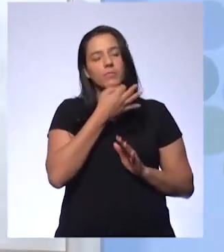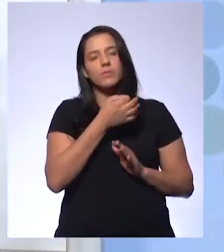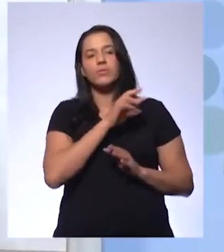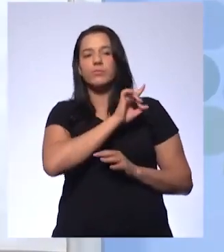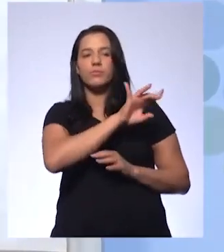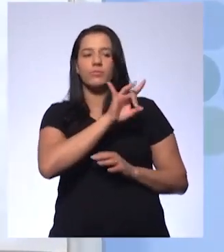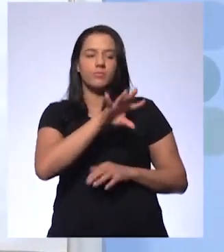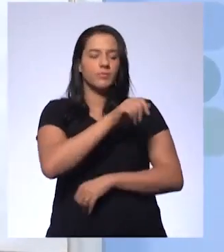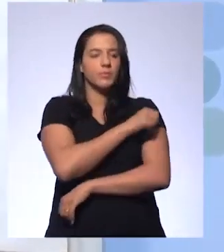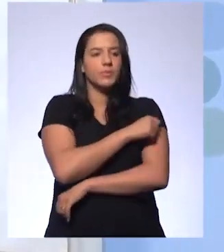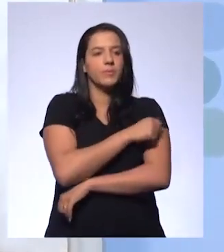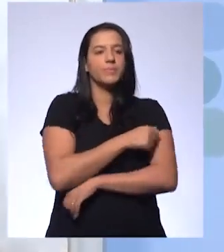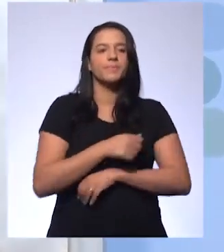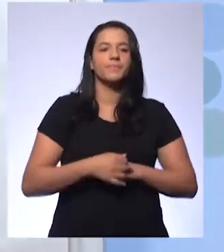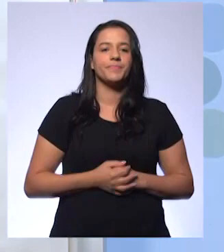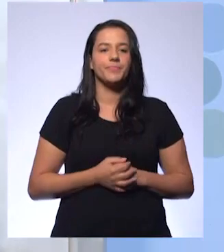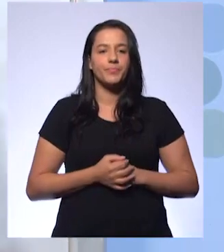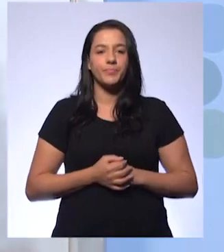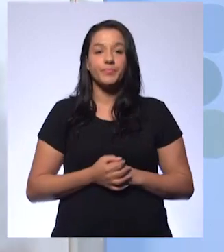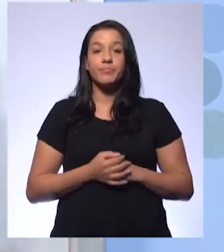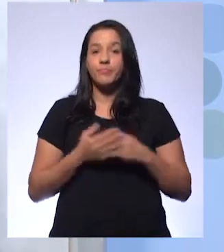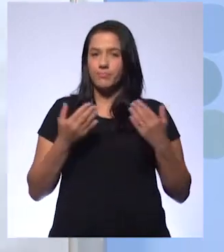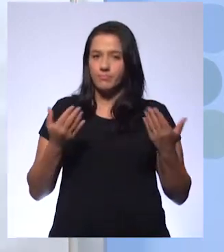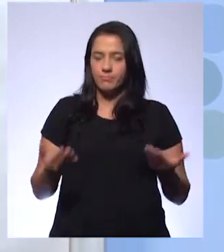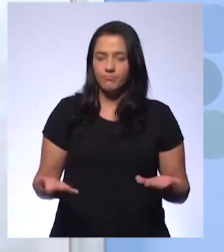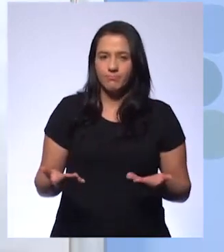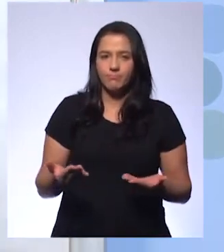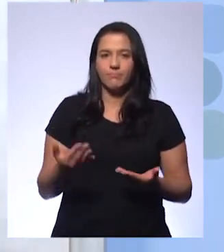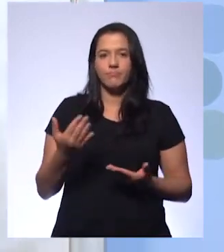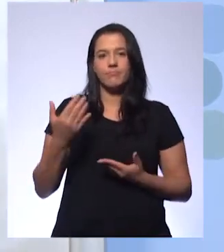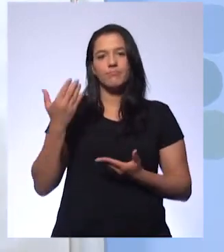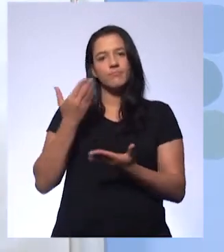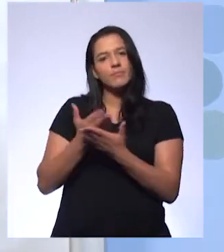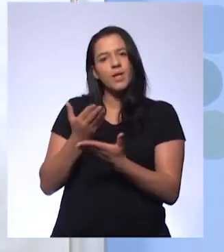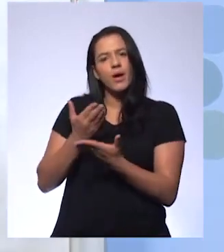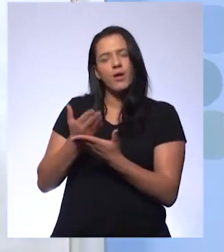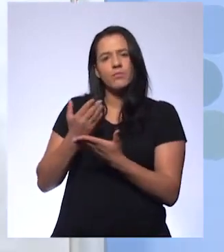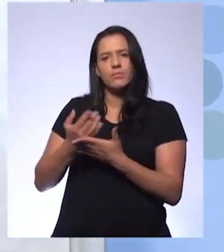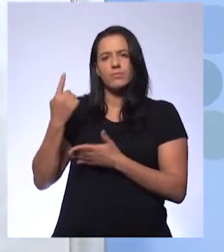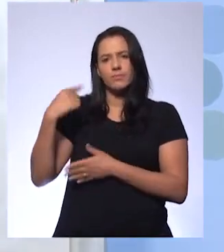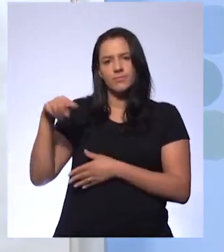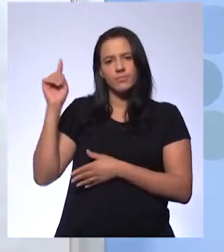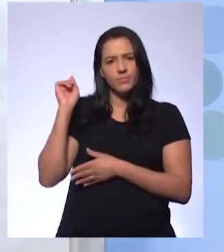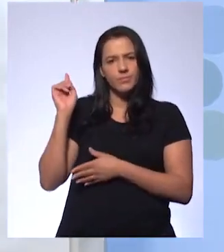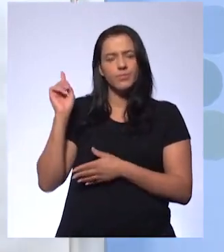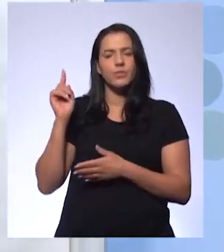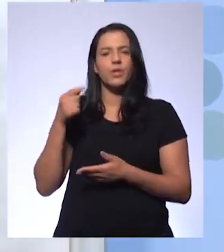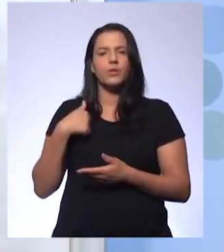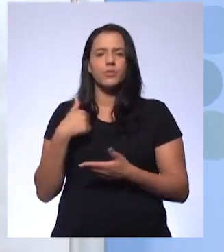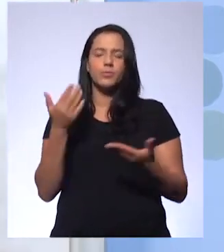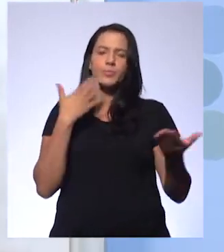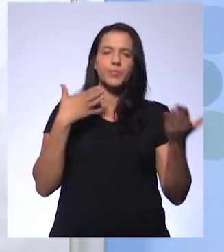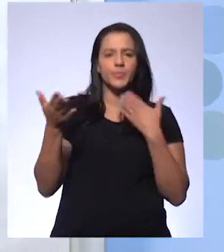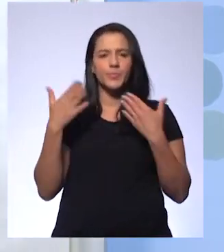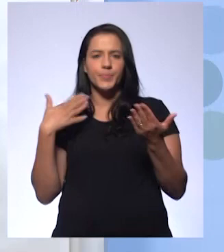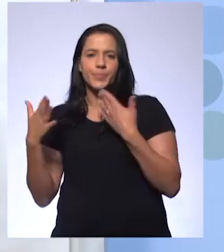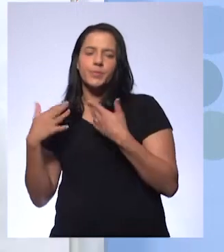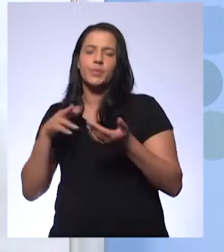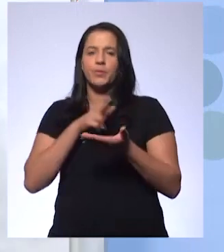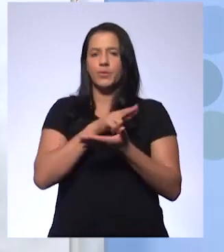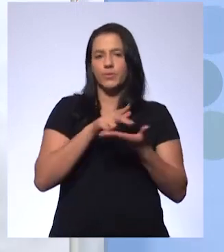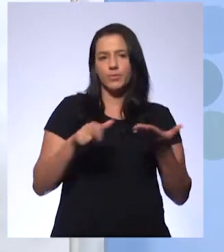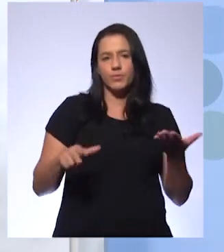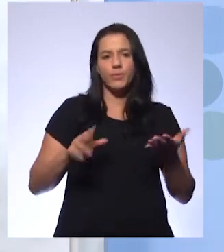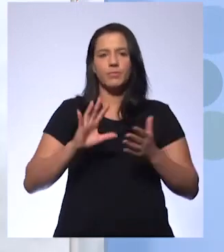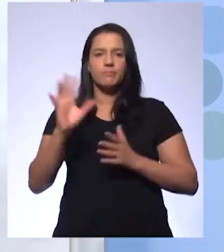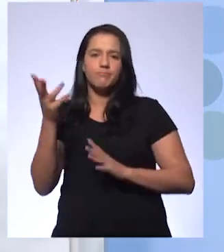Muito bem. Queridos, então na aula anterior a gente estava discutindo aí sobre várias possibilidades de terem